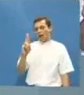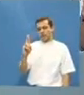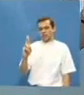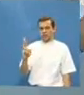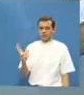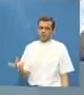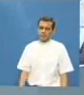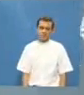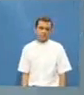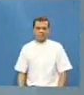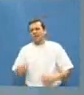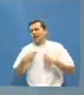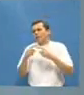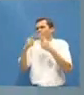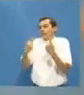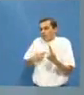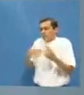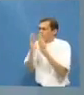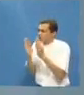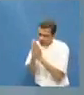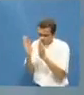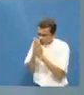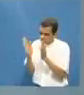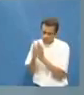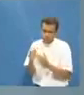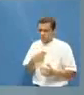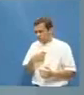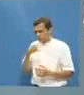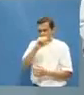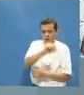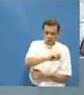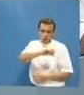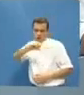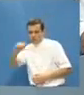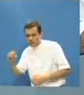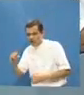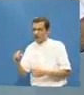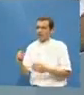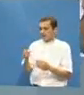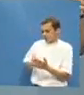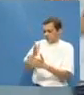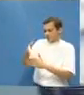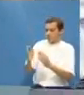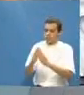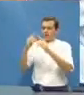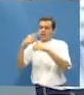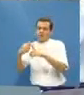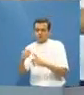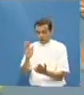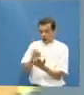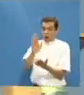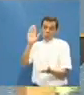novena eu fiz isso eu fui na igreja e Deus não me atendeu fiz promessa para Nossa